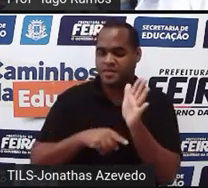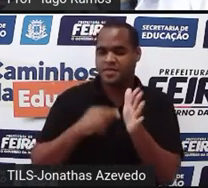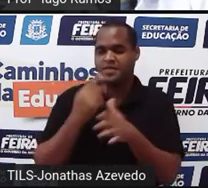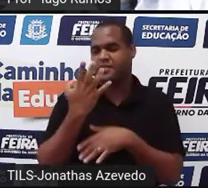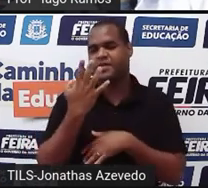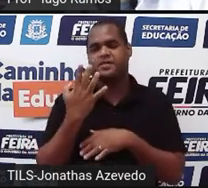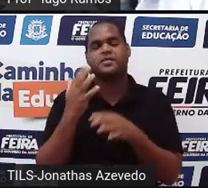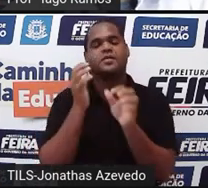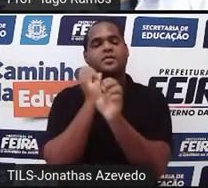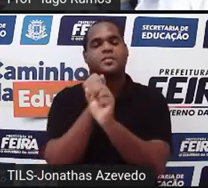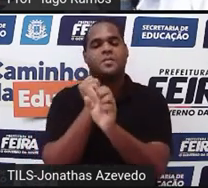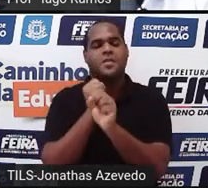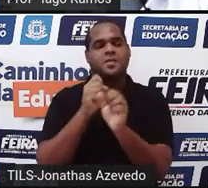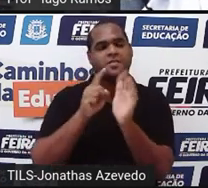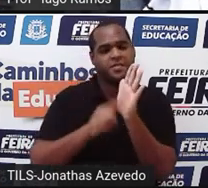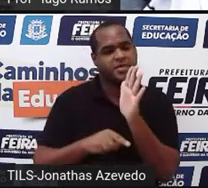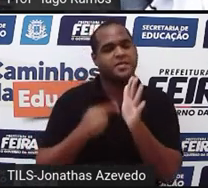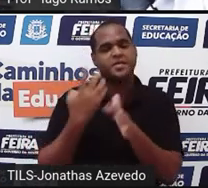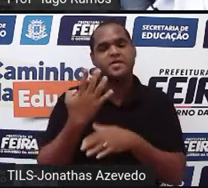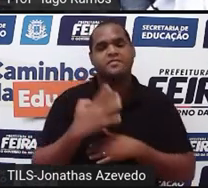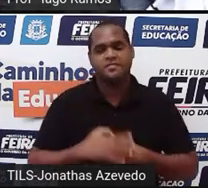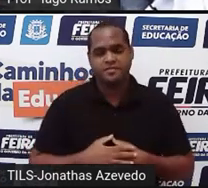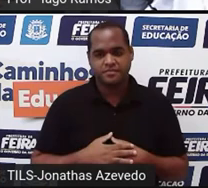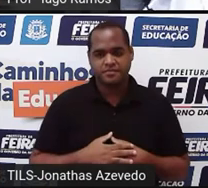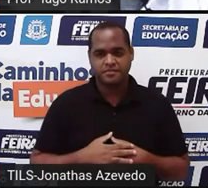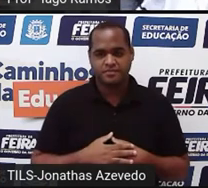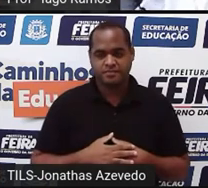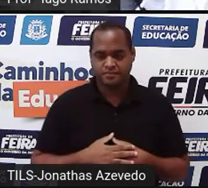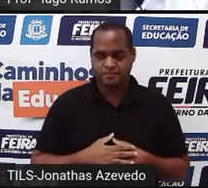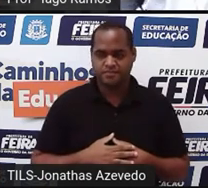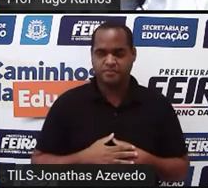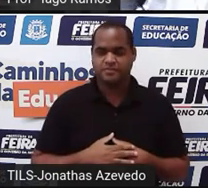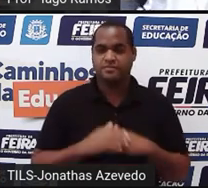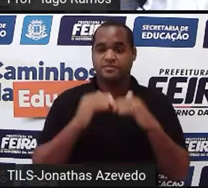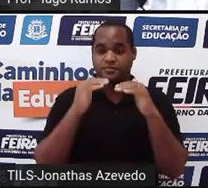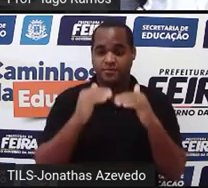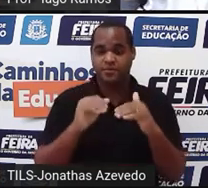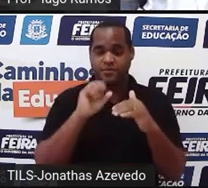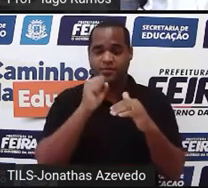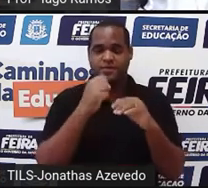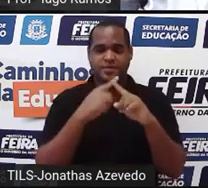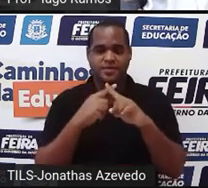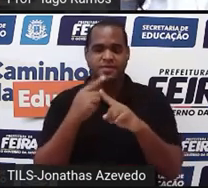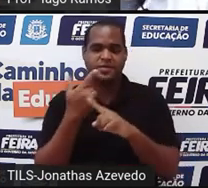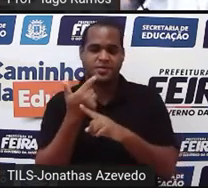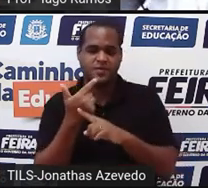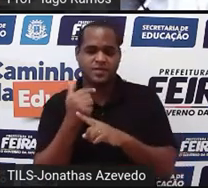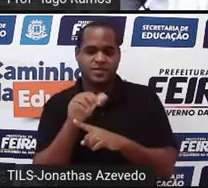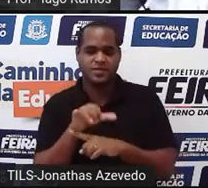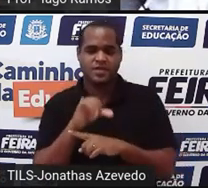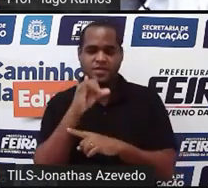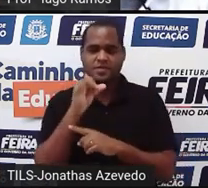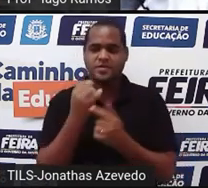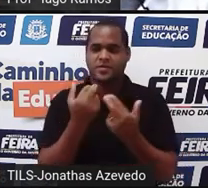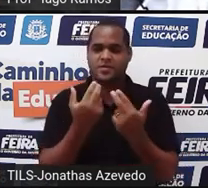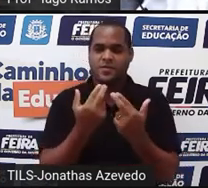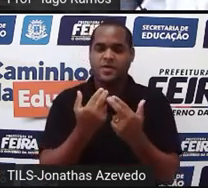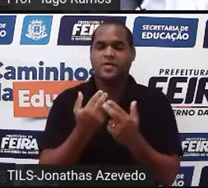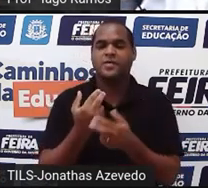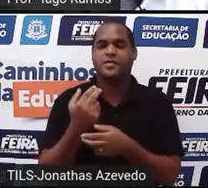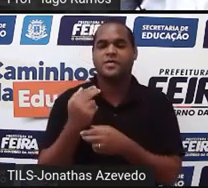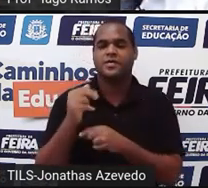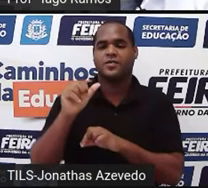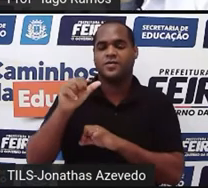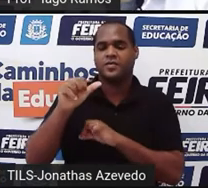que dá menos 4. Agora eu vou pegar outra ali, 8x mais 12y igual a 4, colocar embaixo da que eu